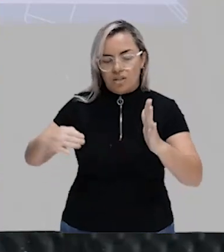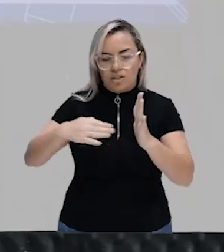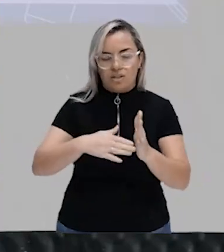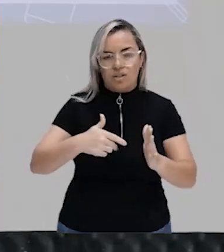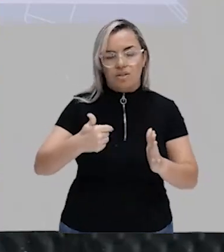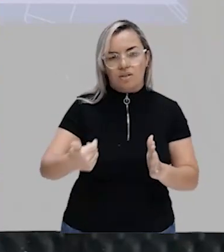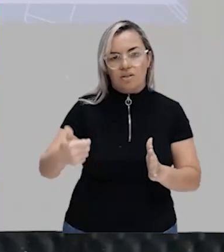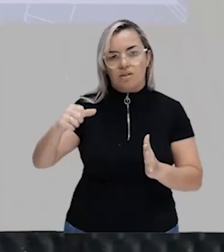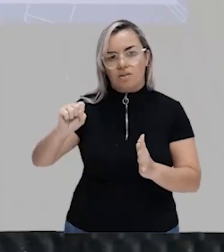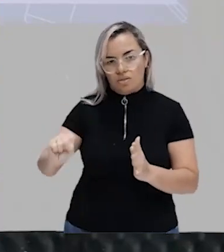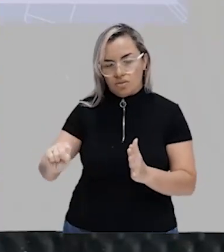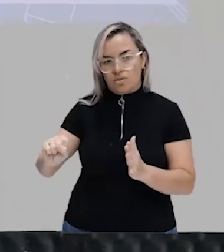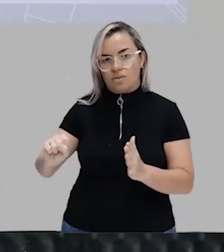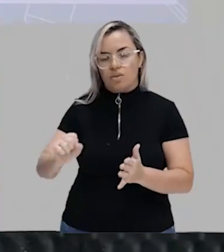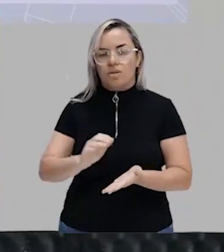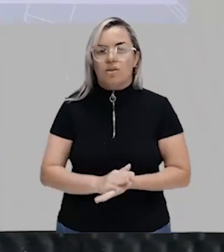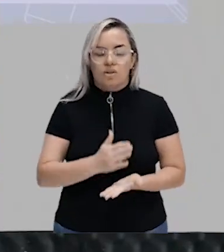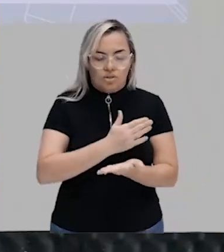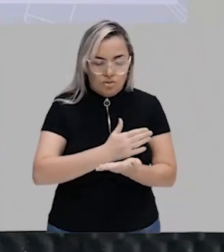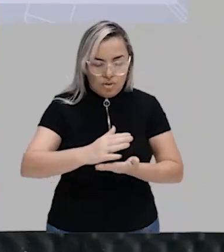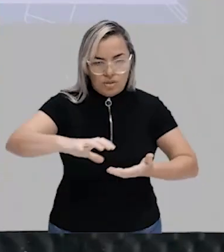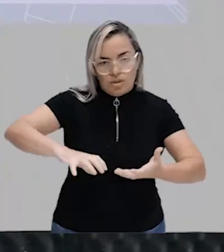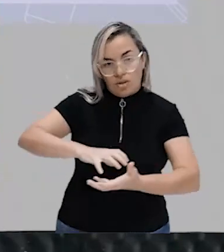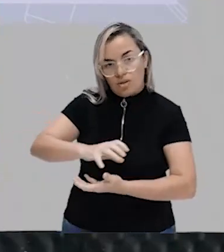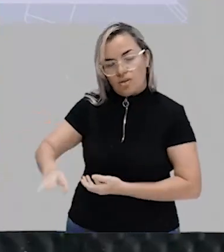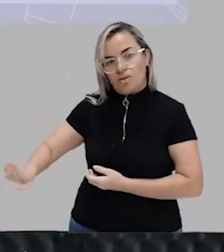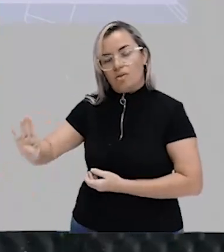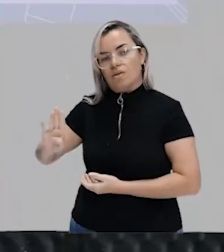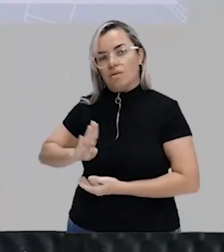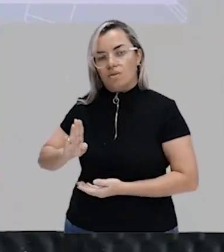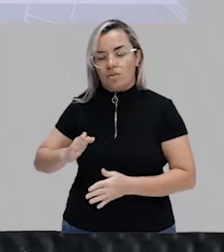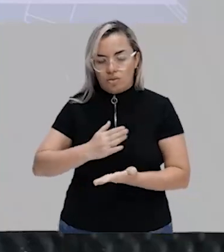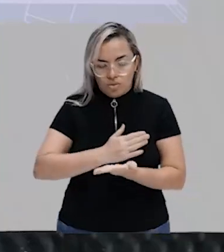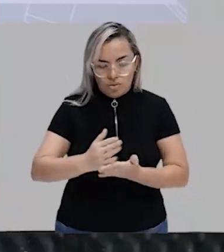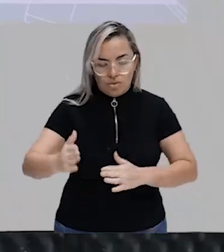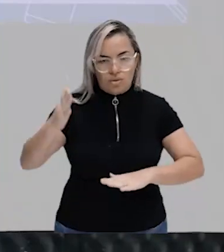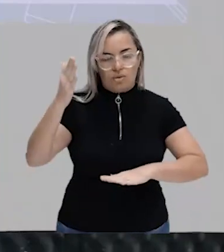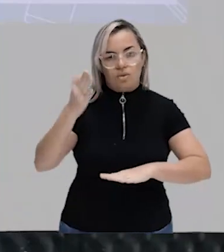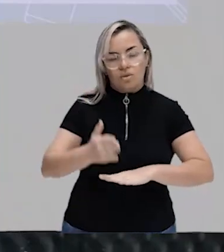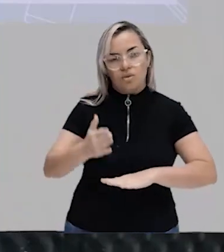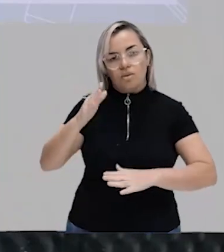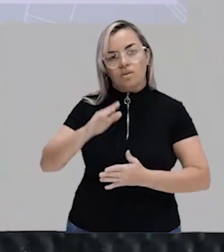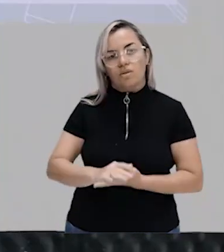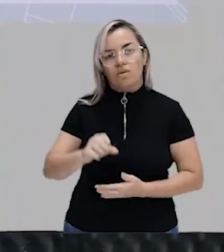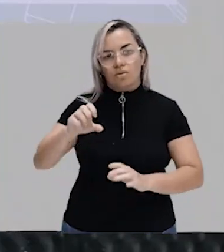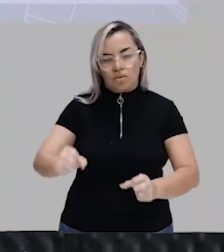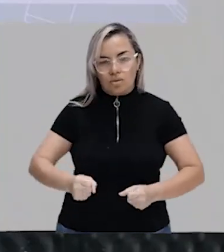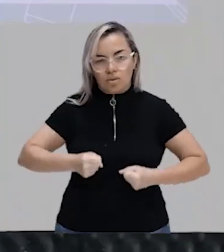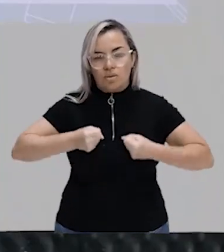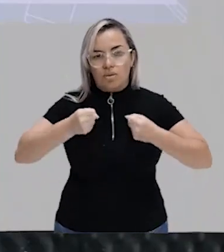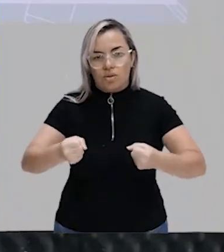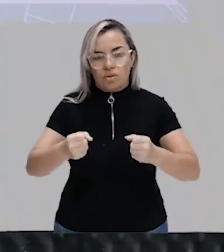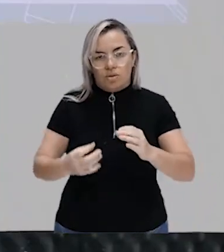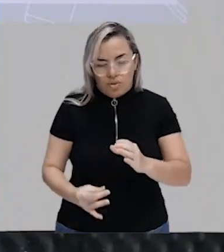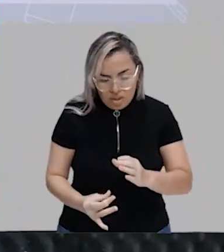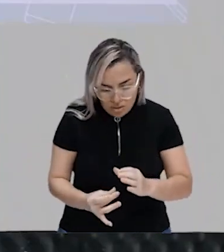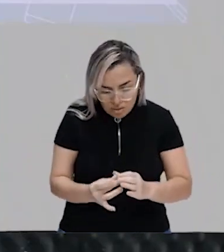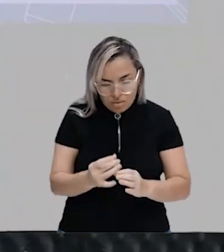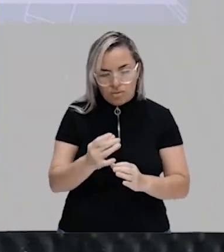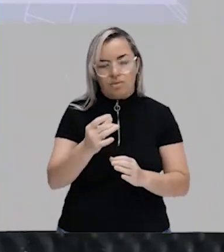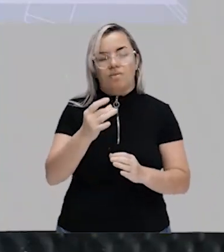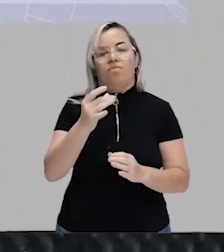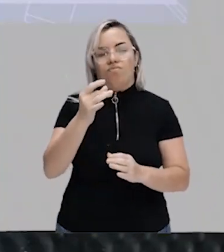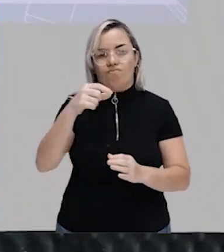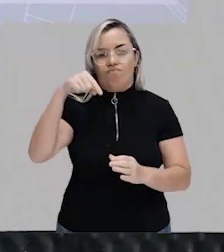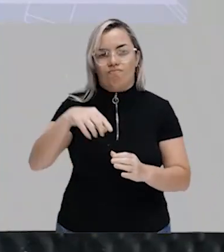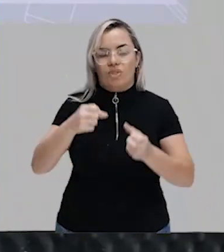gente fala em revoluções burguesas a partir da modernidade. Somente com a consolidação do capitalismo é que